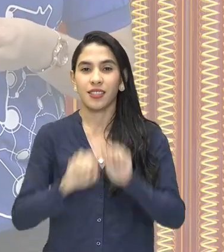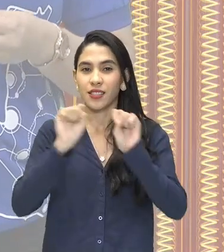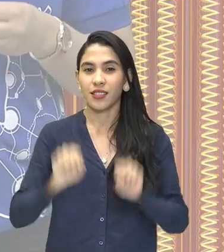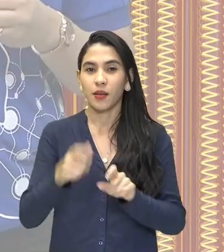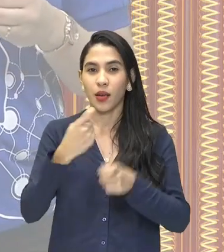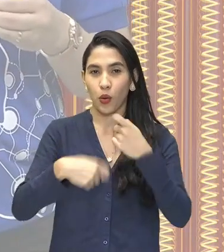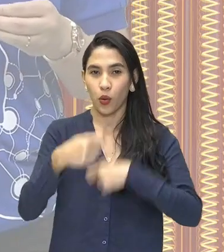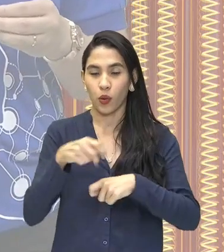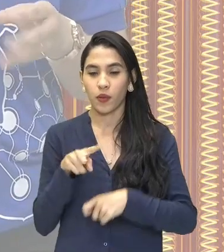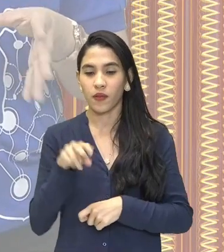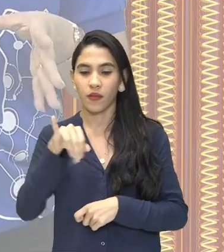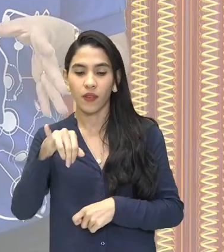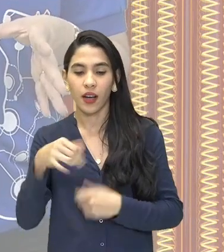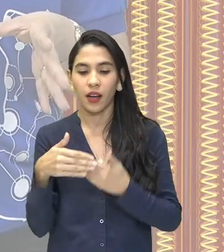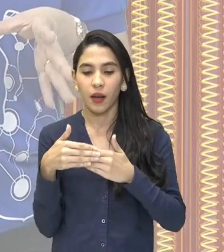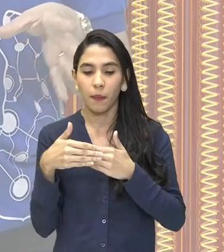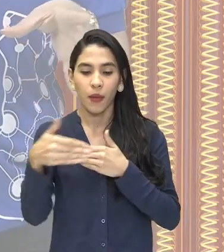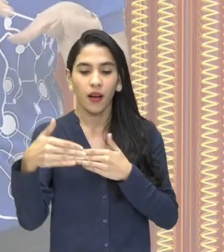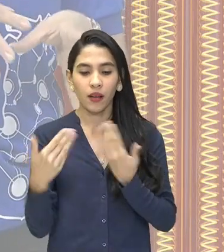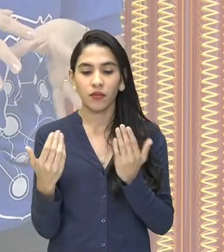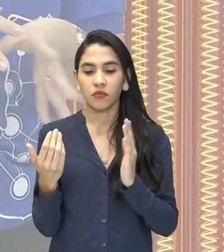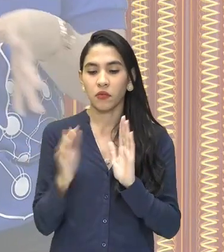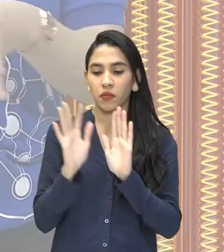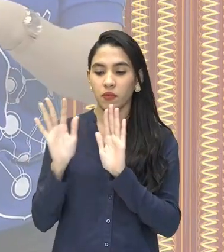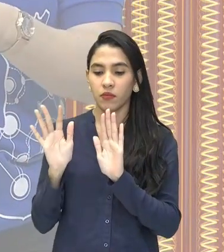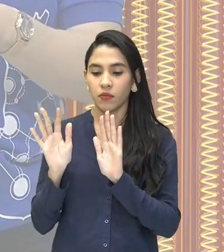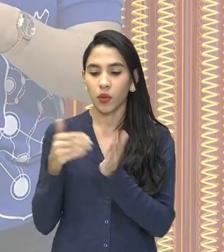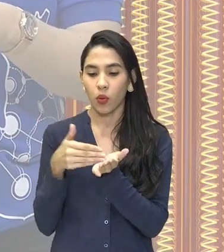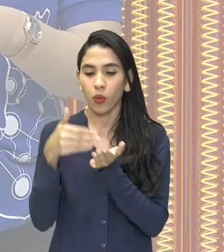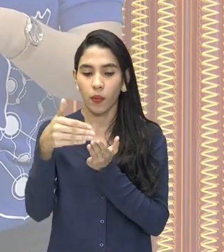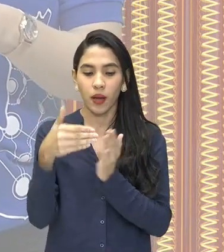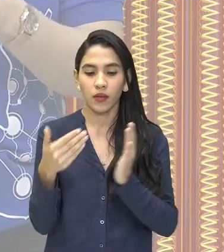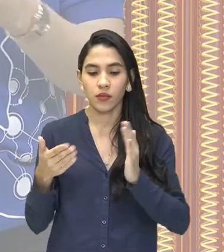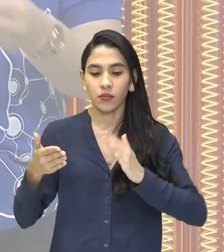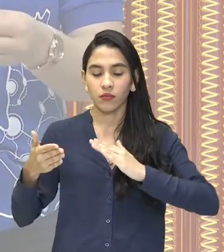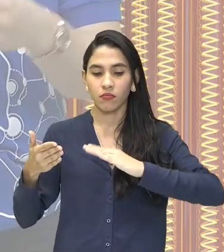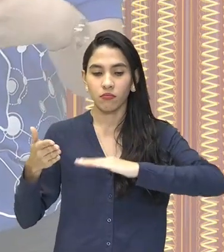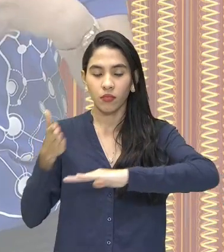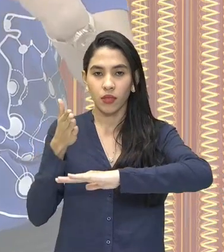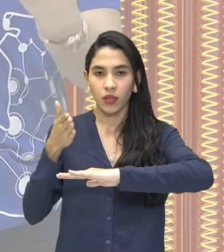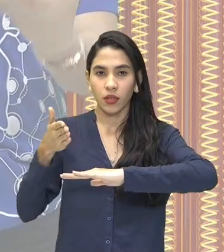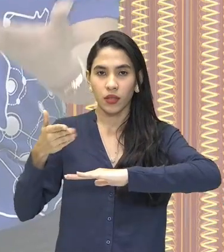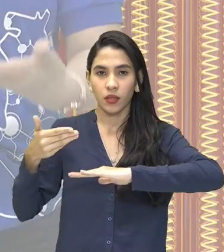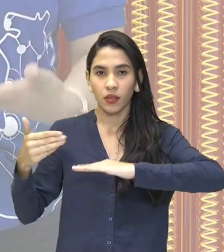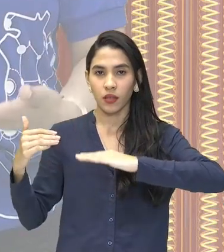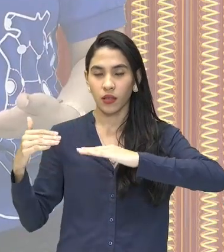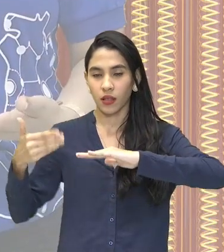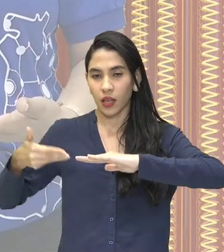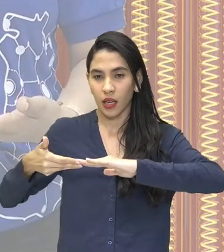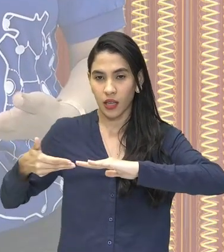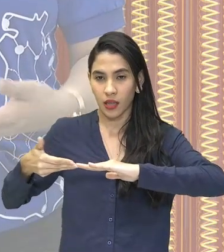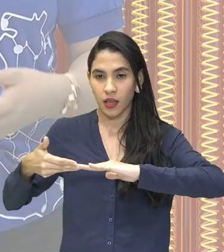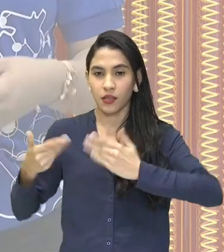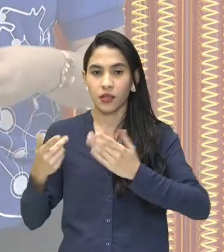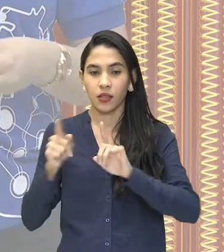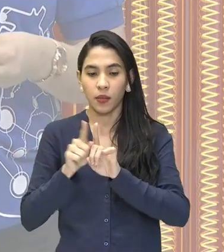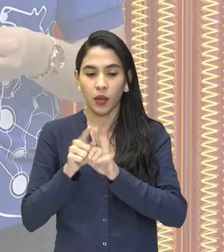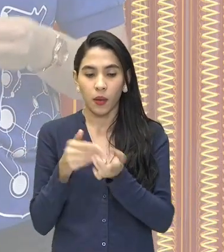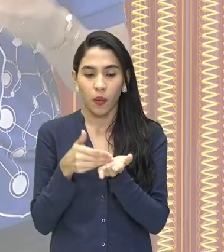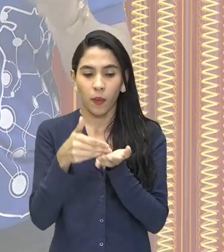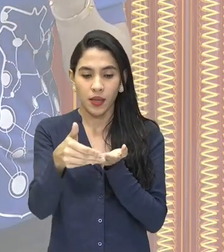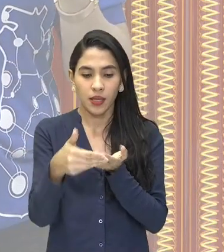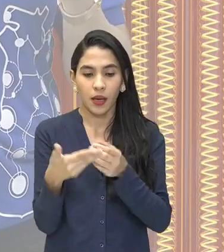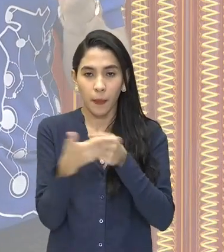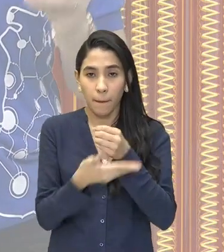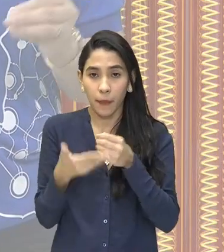surgir ali no final da... no início ali da Idade Moderna, né? Ele vai começar ali a sua base nesse momento. E